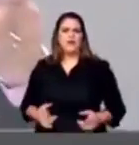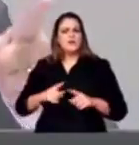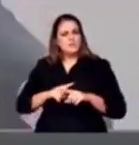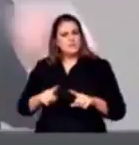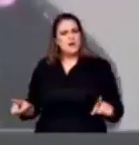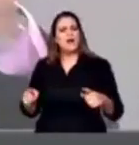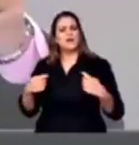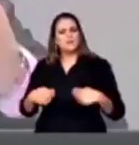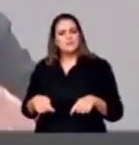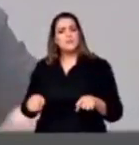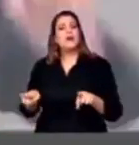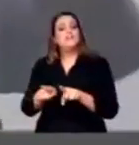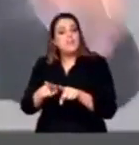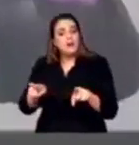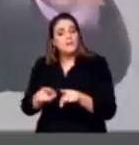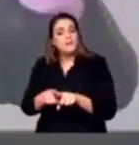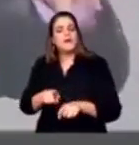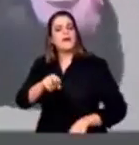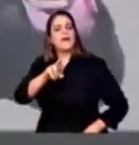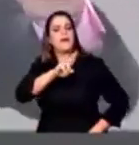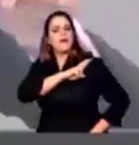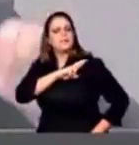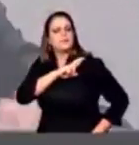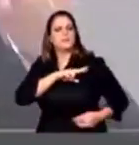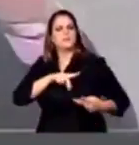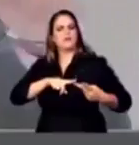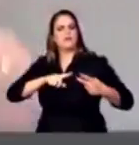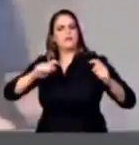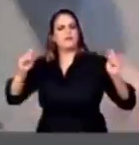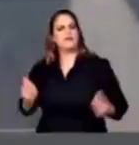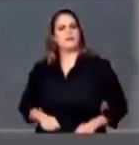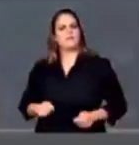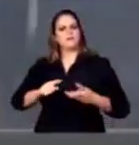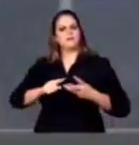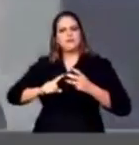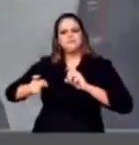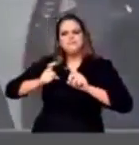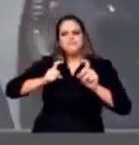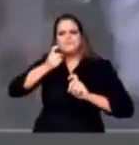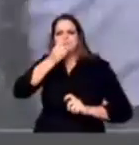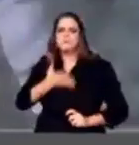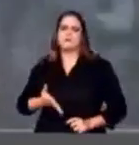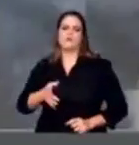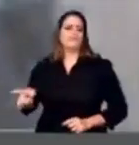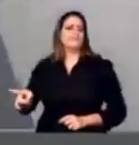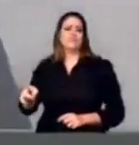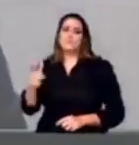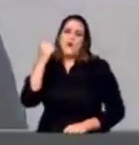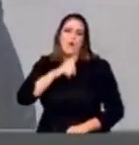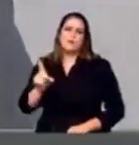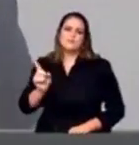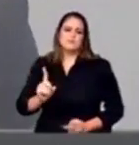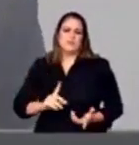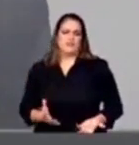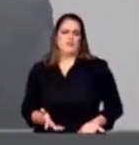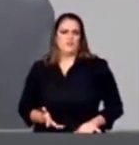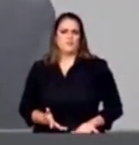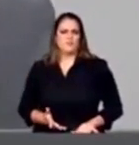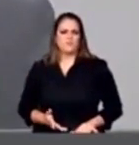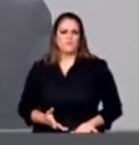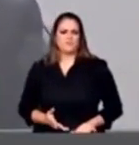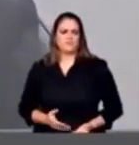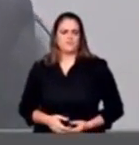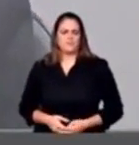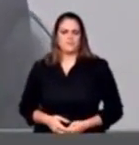competente, e nisso o governo teve um fracasso retubante. Então, para concluir, senhor presidente, senhoras e senhores senadores,